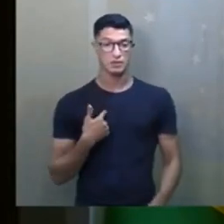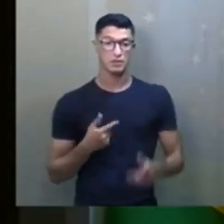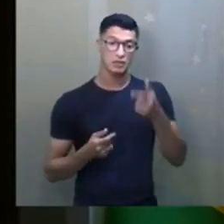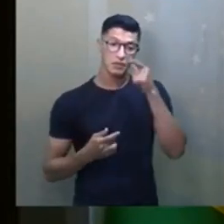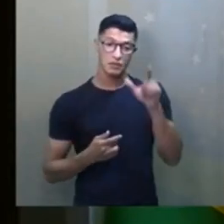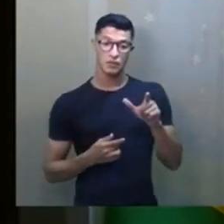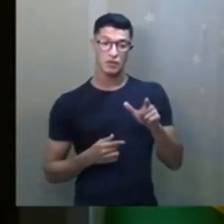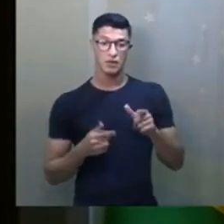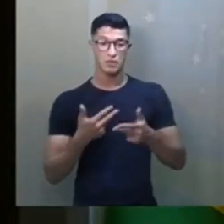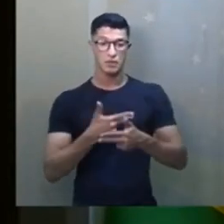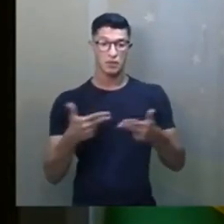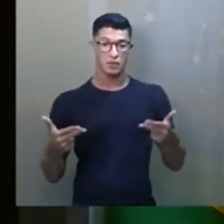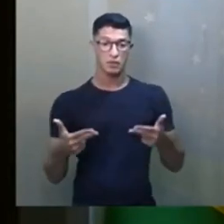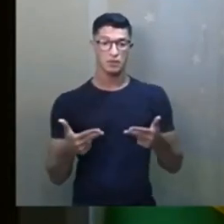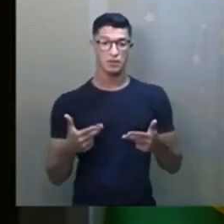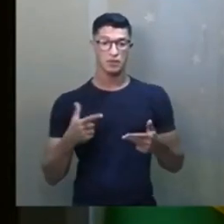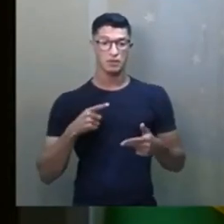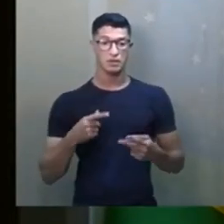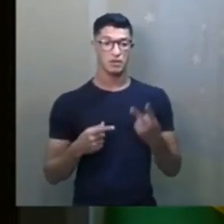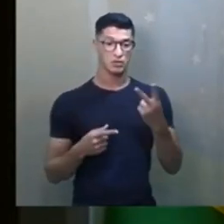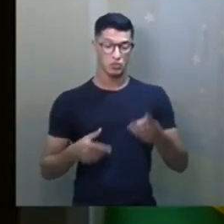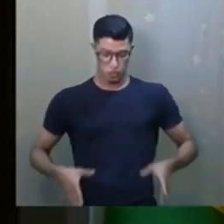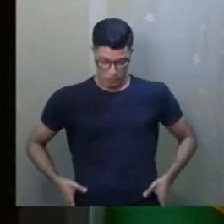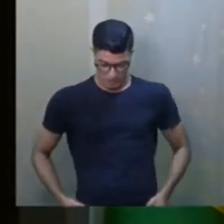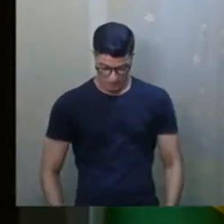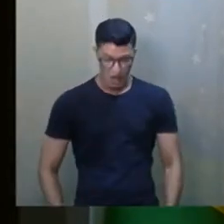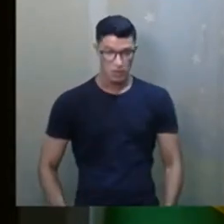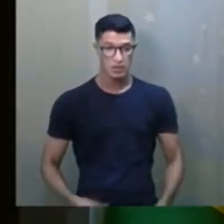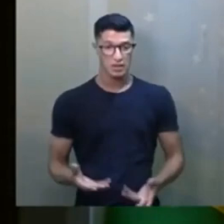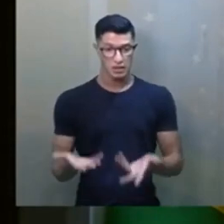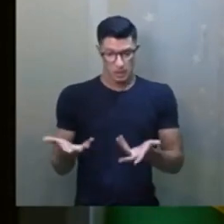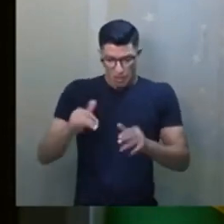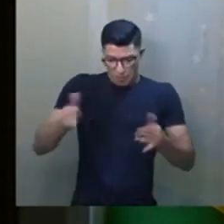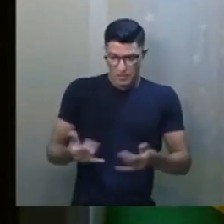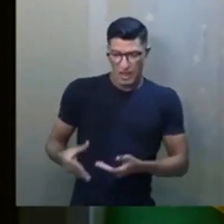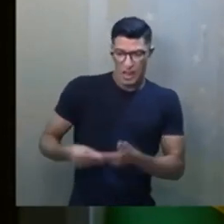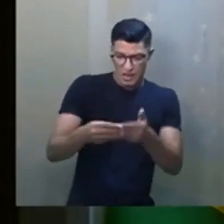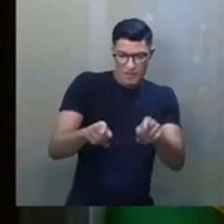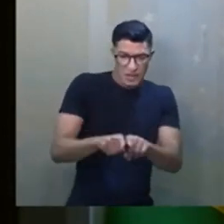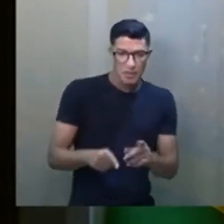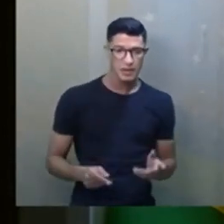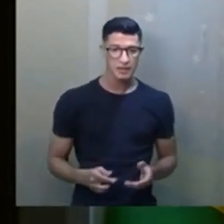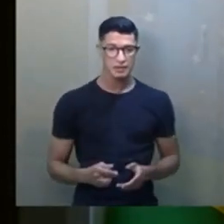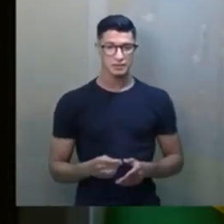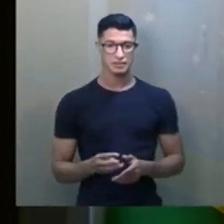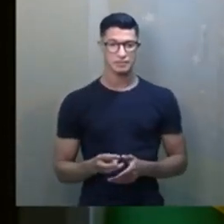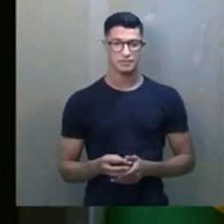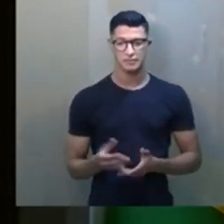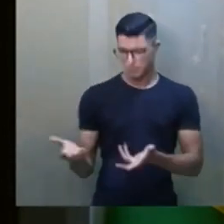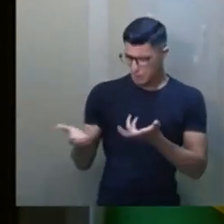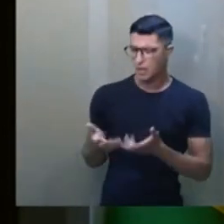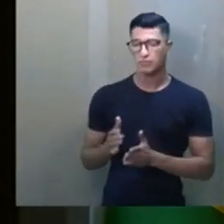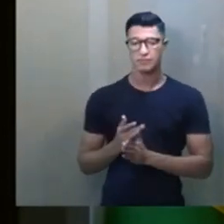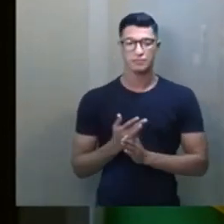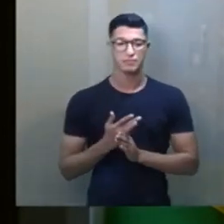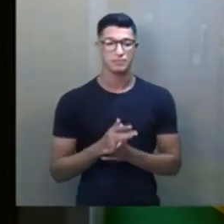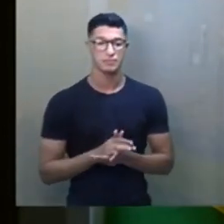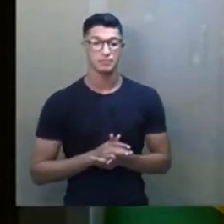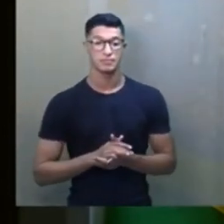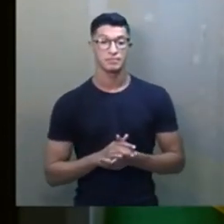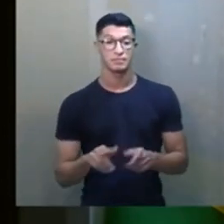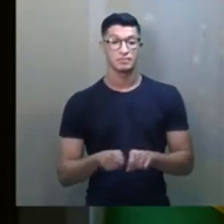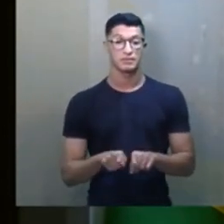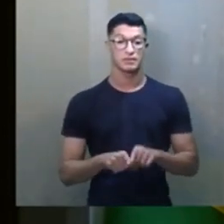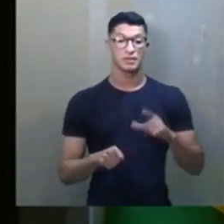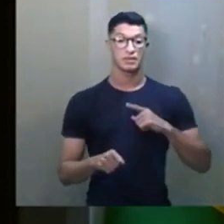ganhei, eu ganho muita coisa. Eu tenho duas calças que não me servem. O senhor não quer aproveitar e levar também, não? Quero. Olha, e